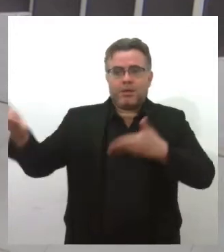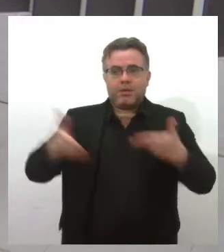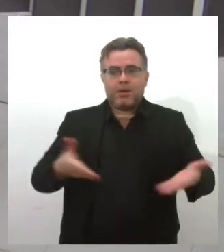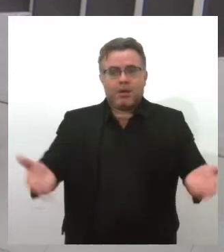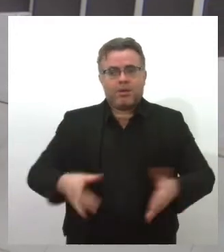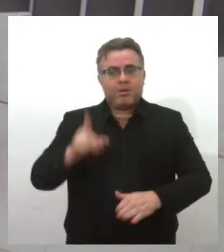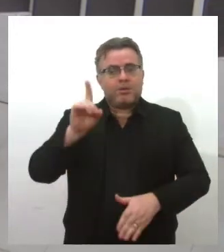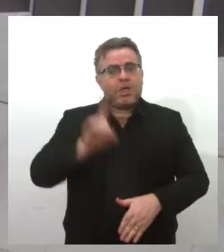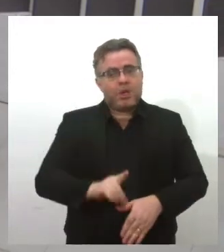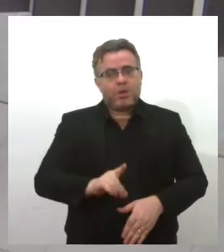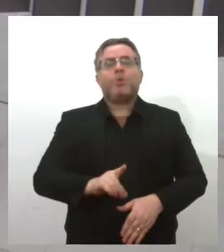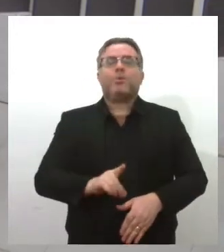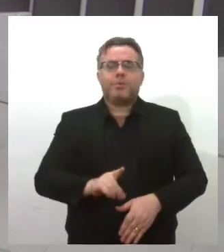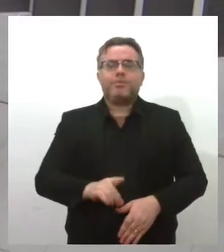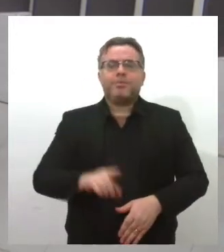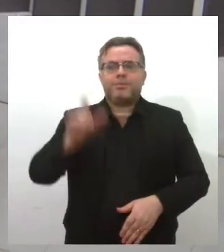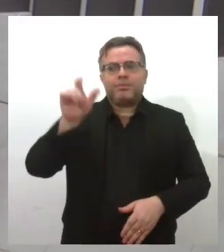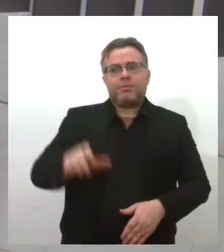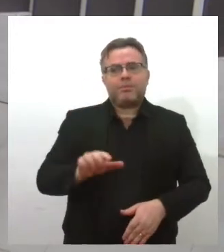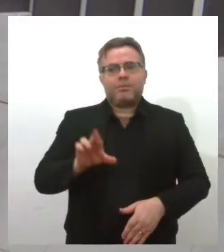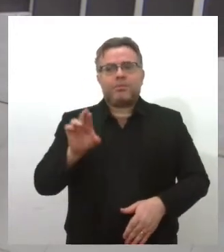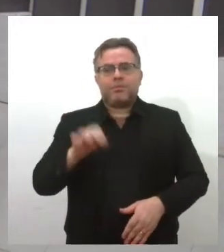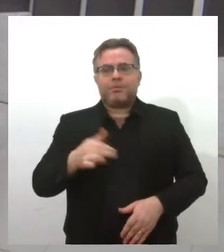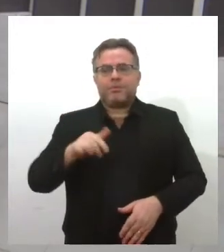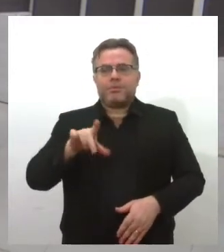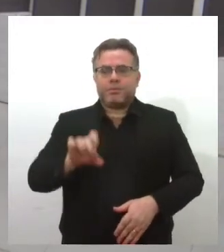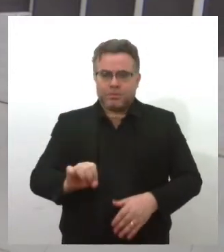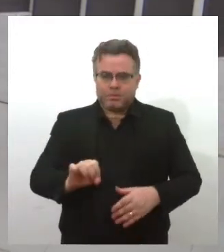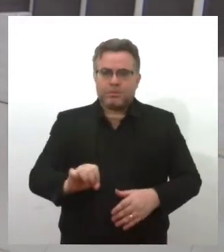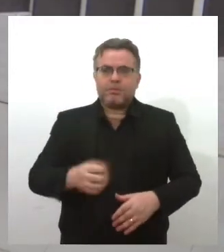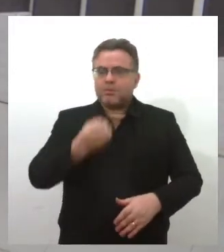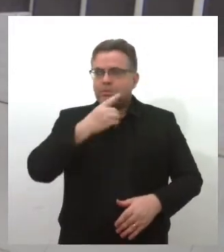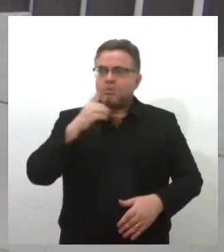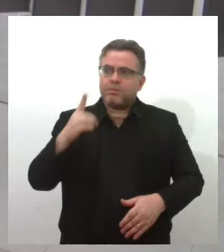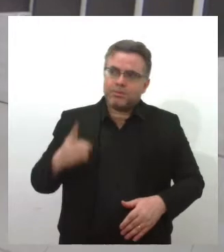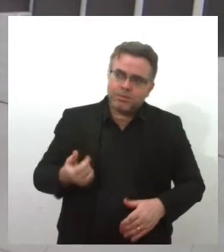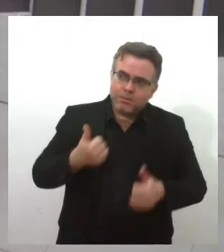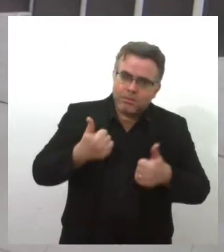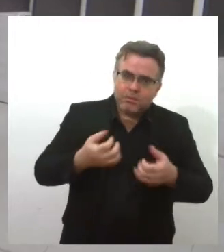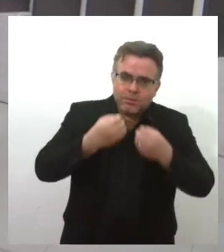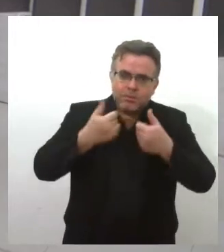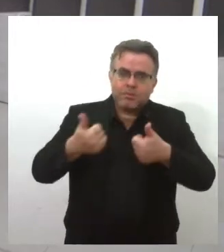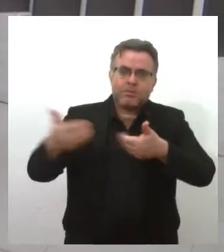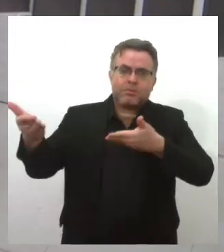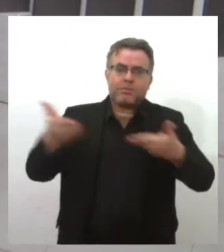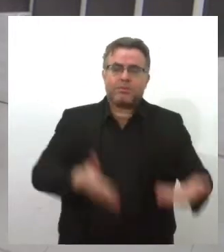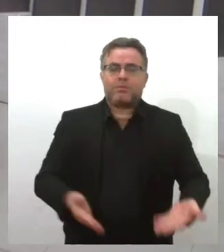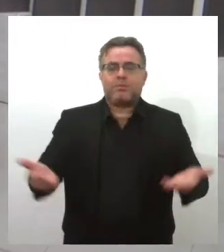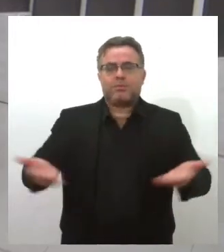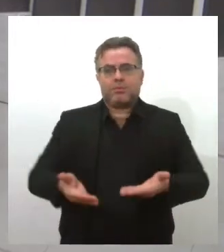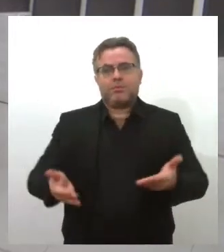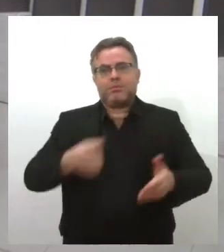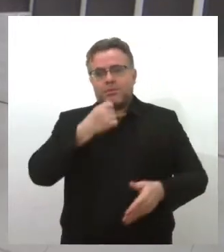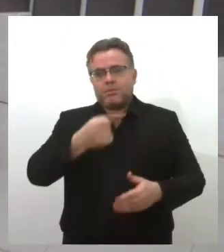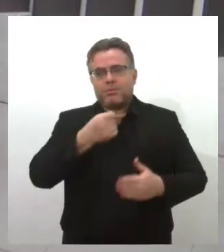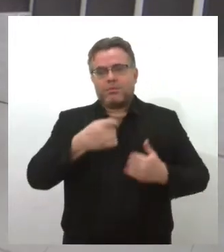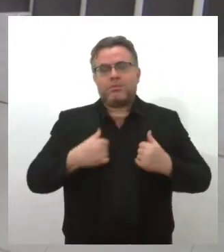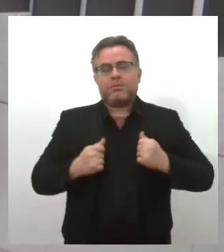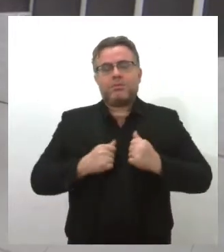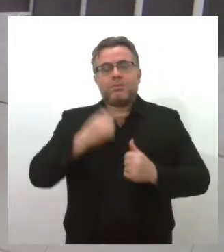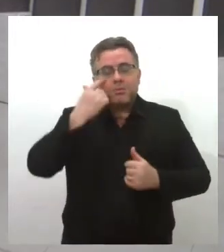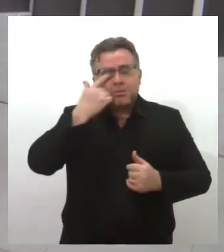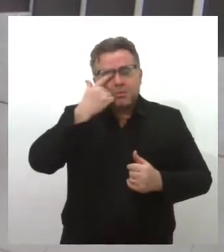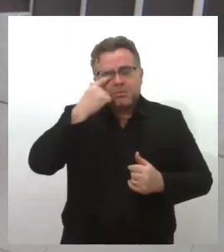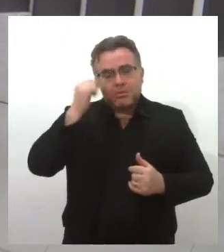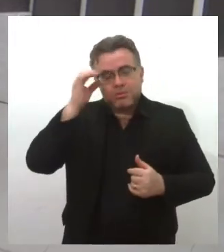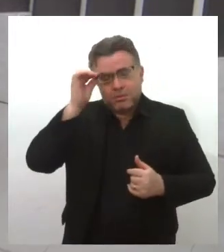diretor-presidente da Faptec, Ronaldo Guimarães. Muito bom dia, Ronaldo. Seja bem-vindo mais uma vez ao Jornal da Lese. Ronaldo, então explica melhor para a gente